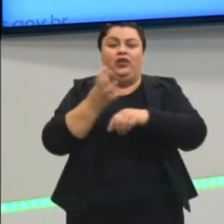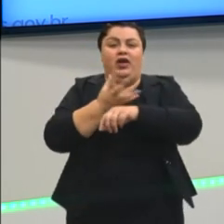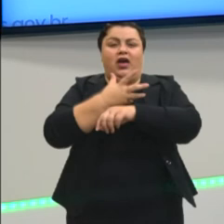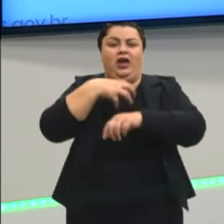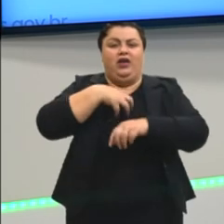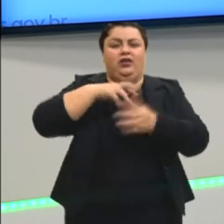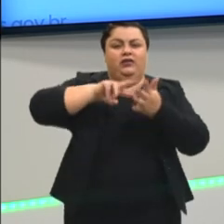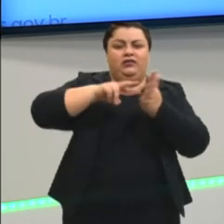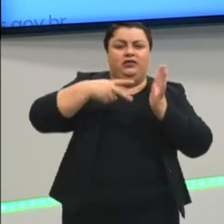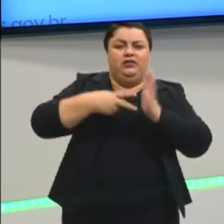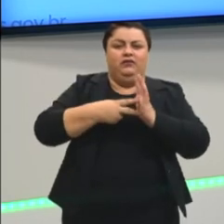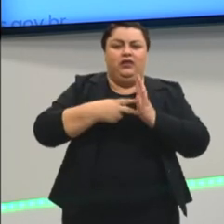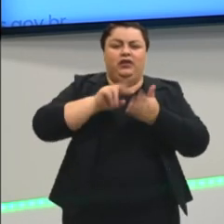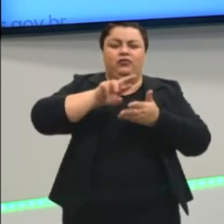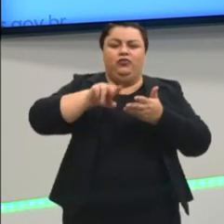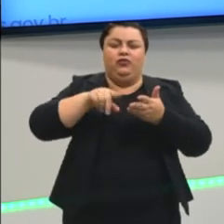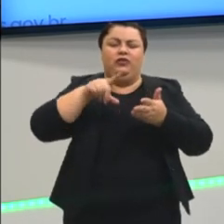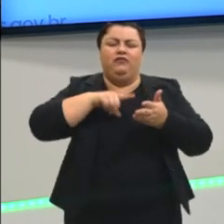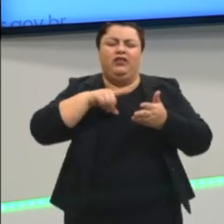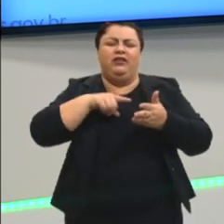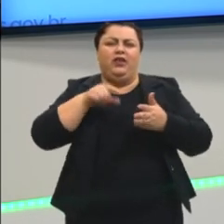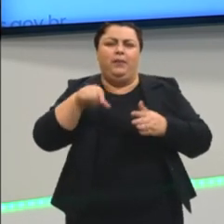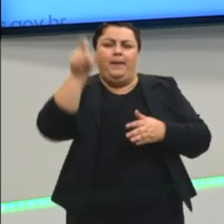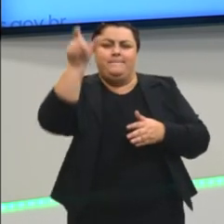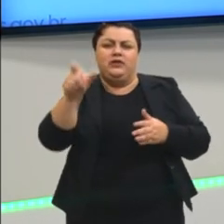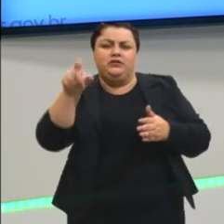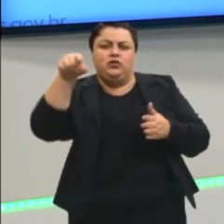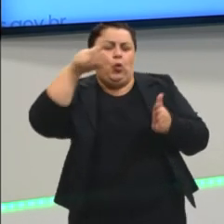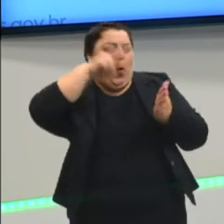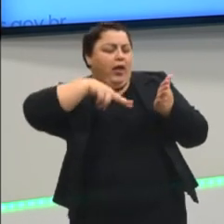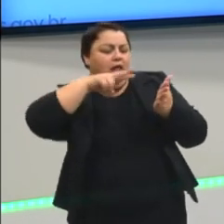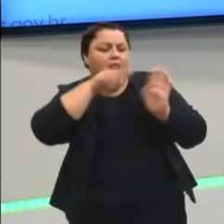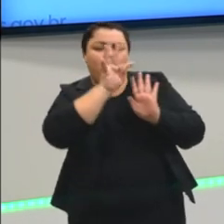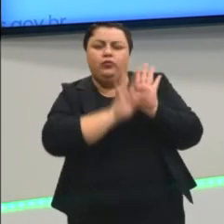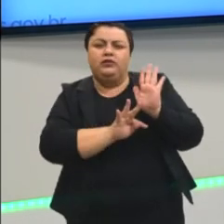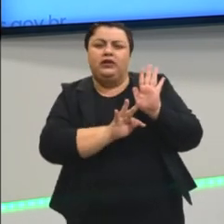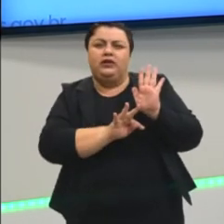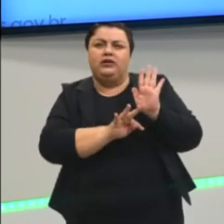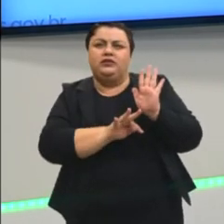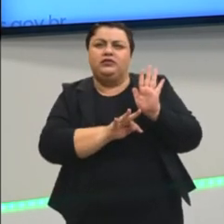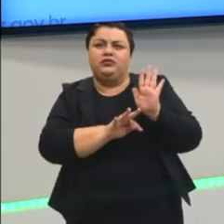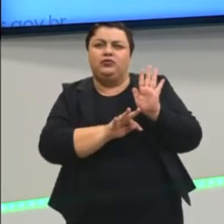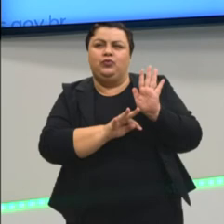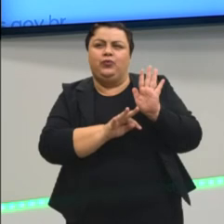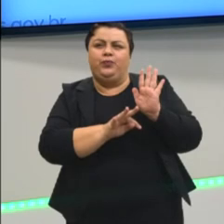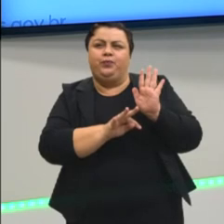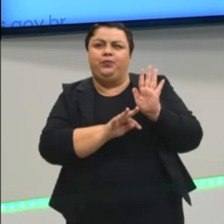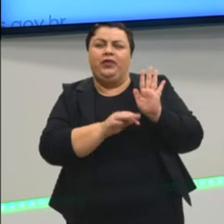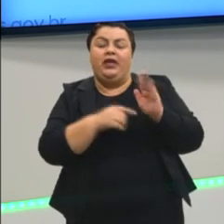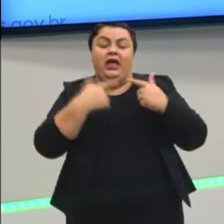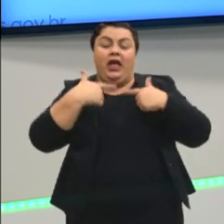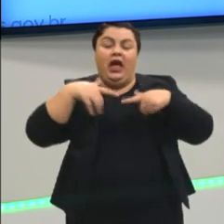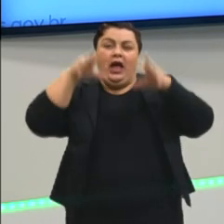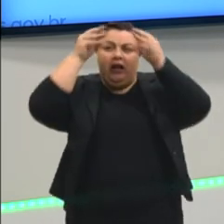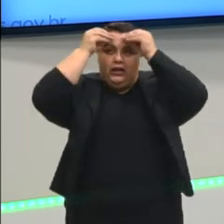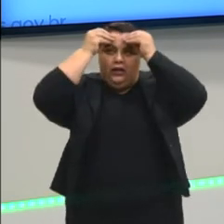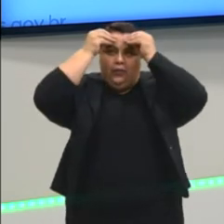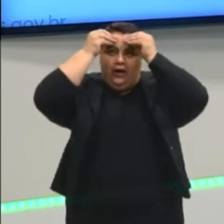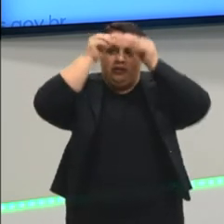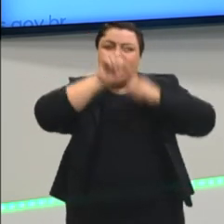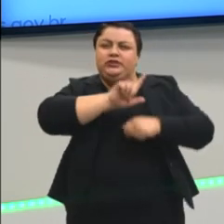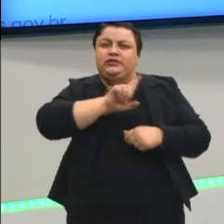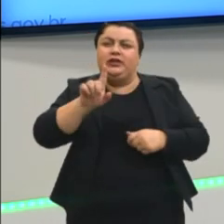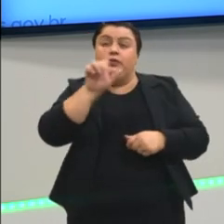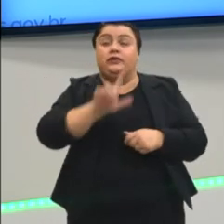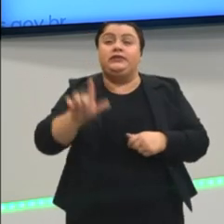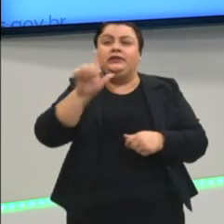significados que isso vai trazer para o leitor e essa busca por uma estética, por uma beleza e a linguagem não literária